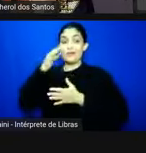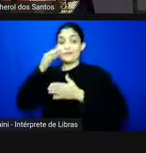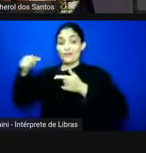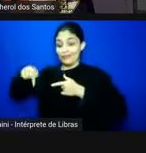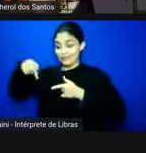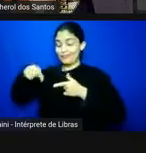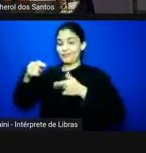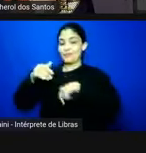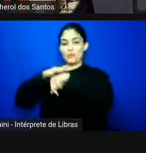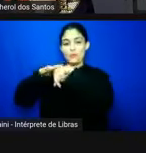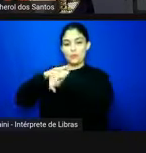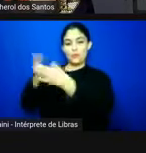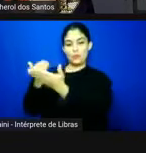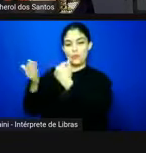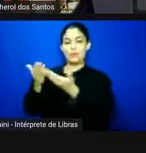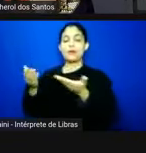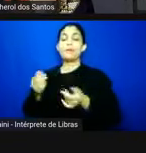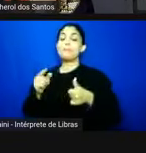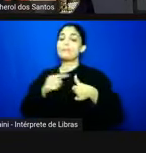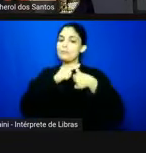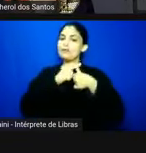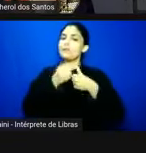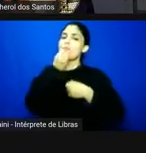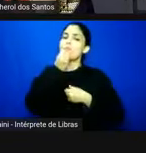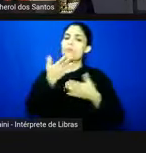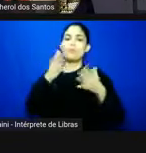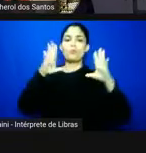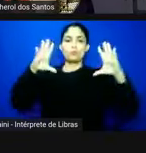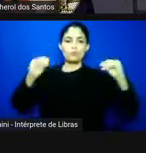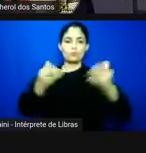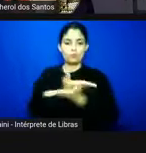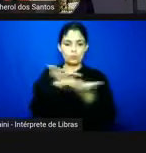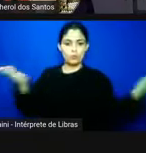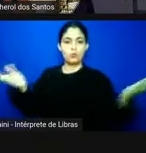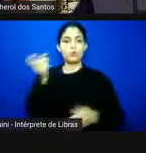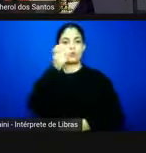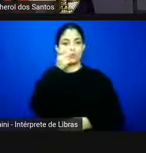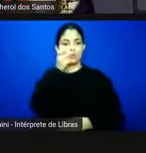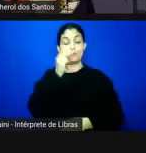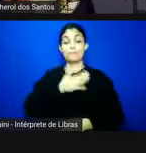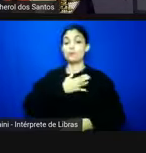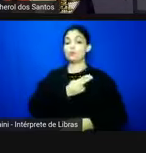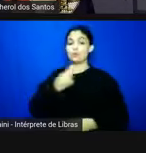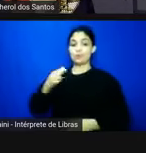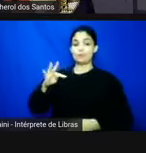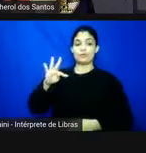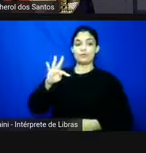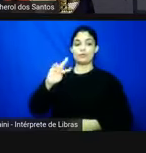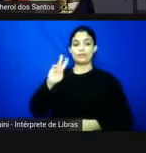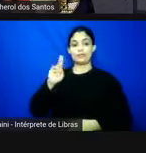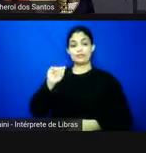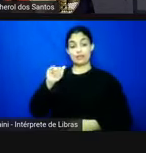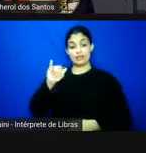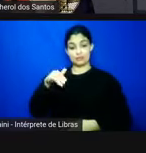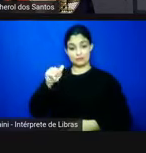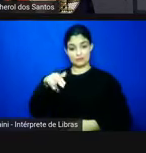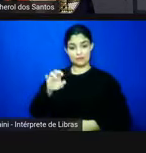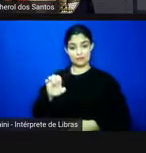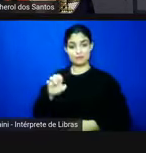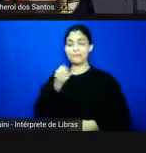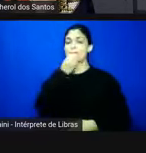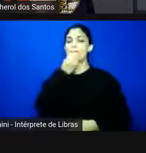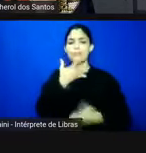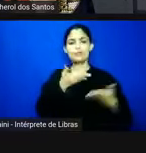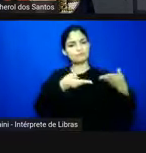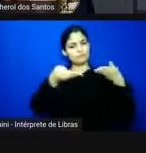Primeiramente, boa noite a todos e a todas que estão assistindo. O meu nome é Tayane. Bem-vindos à live de lançamento do livro